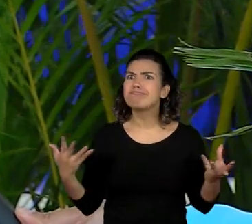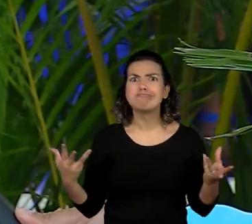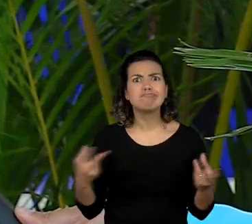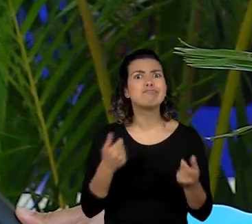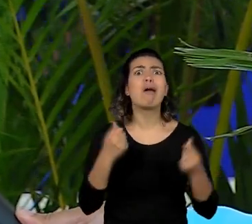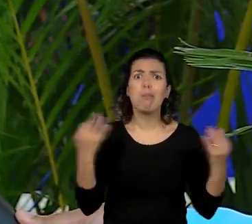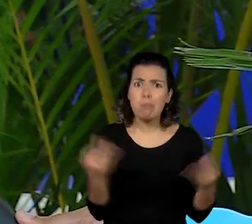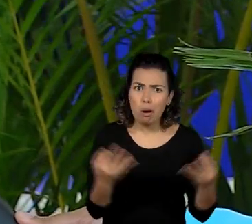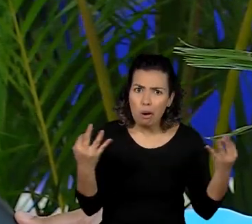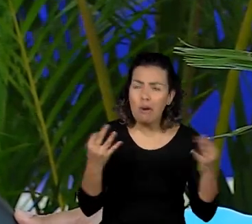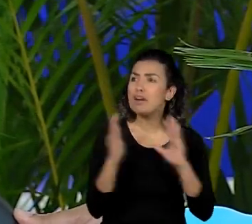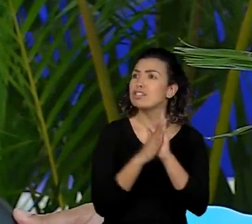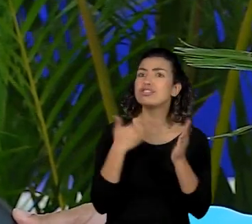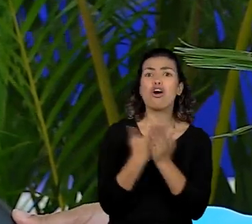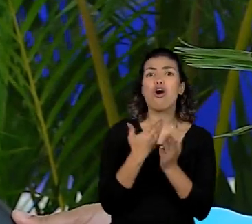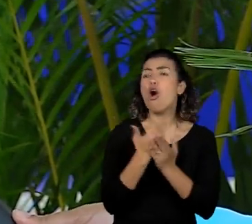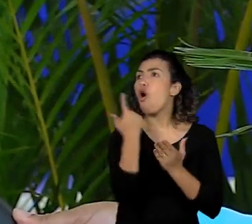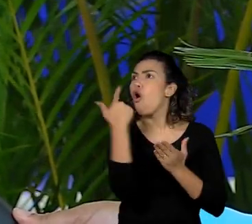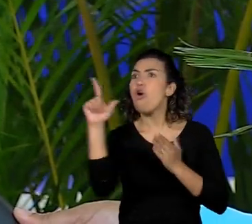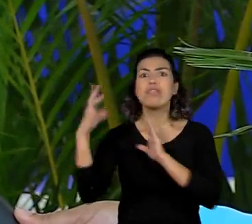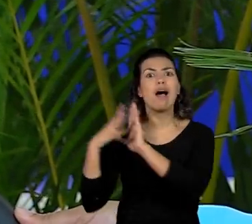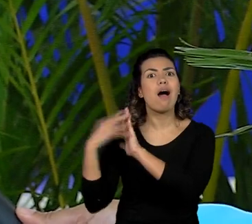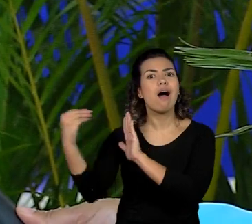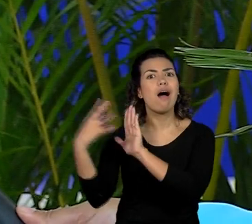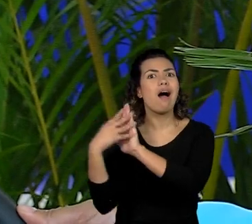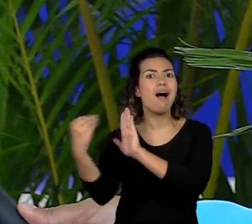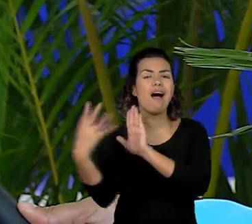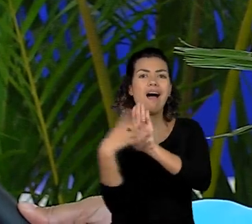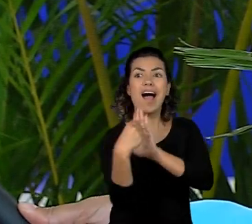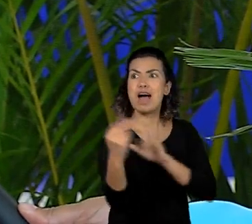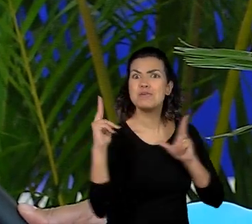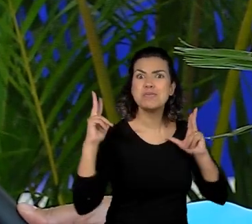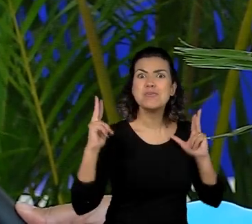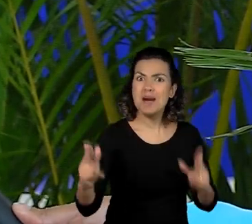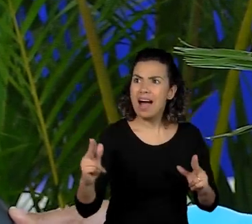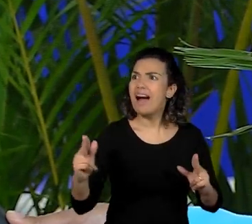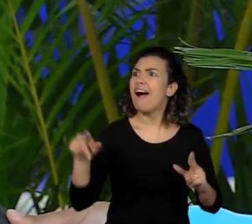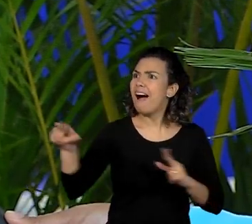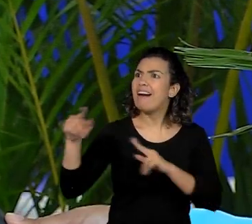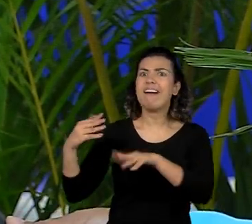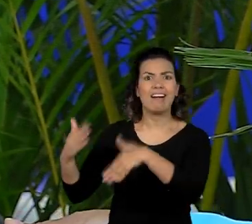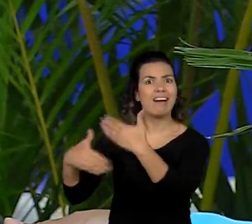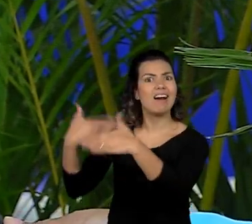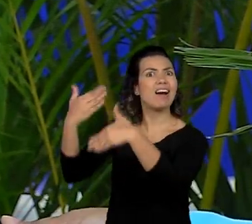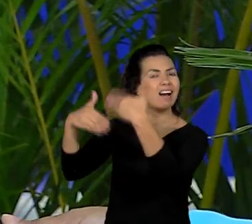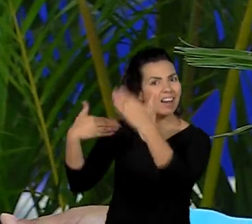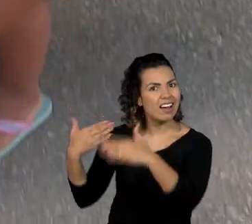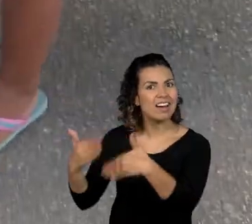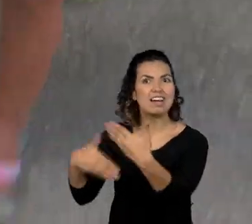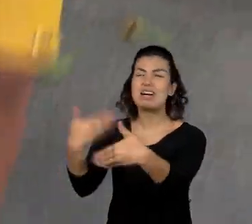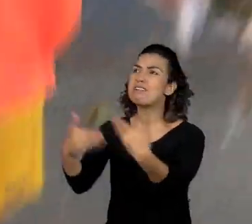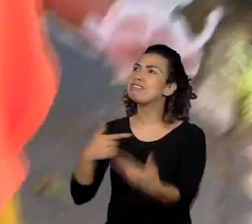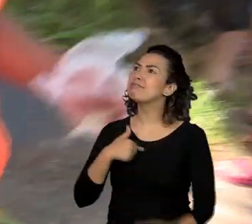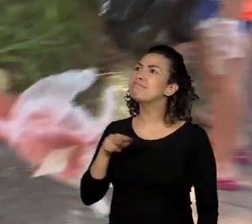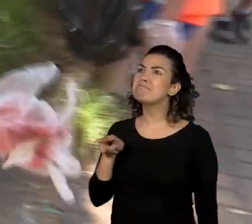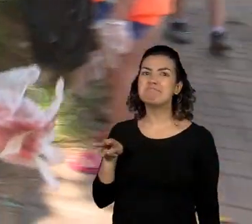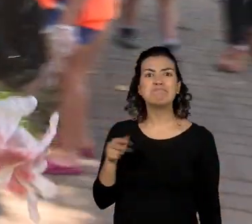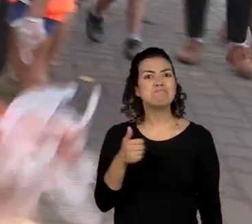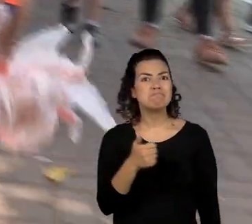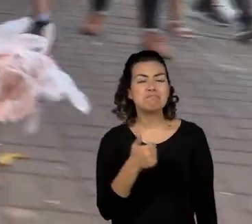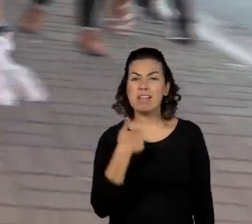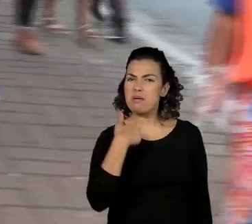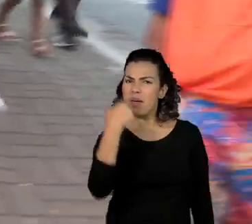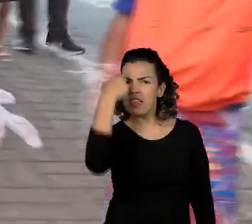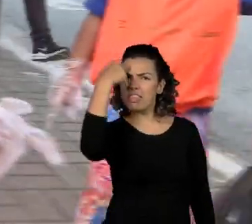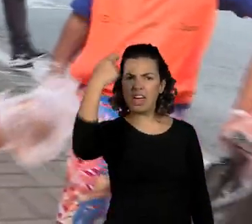Outras escolas, outros SEI estão pegando os exemplos, estão indo adiante com esse projeto. E a nossa ideia